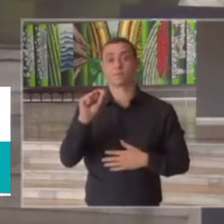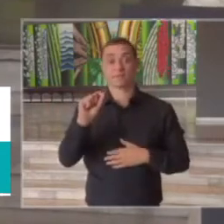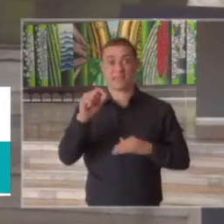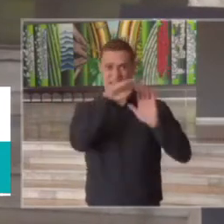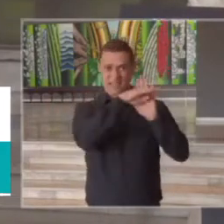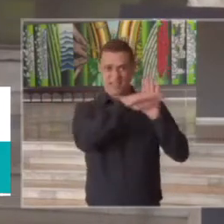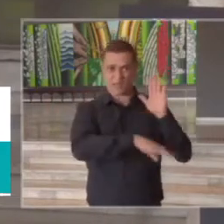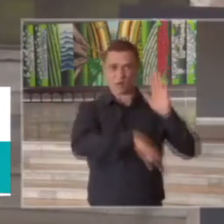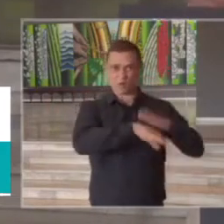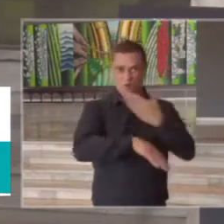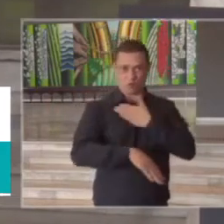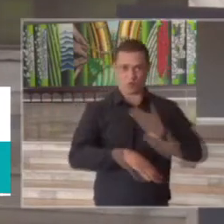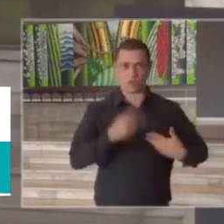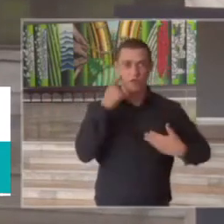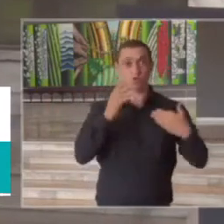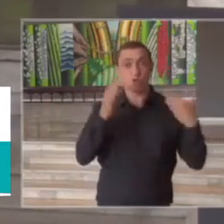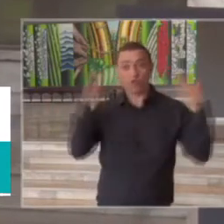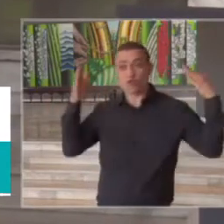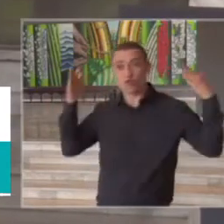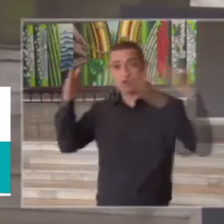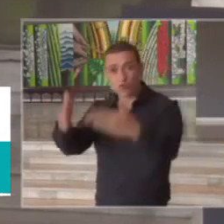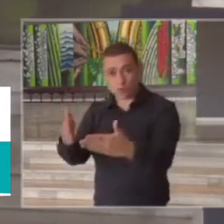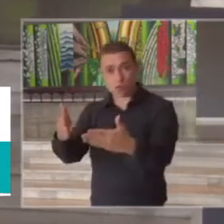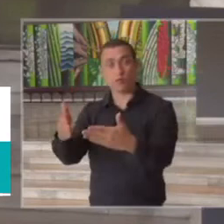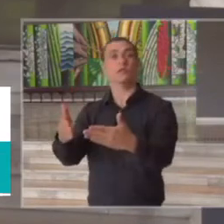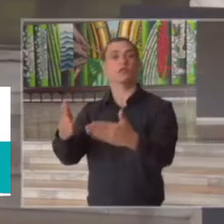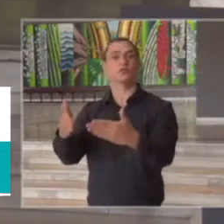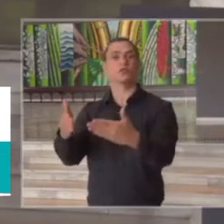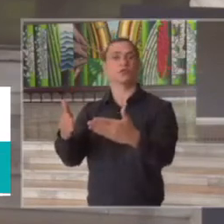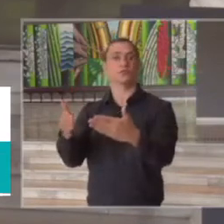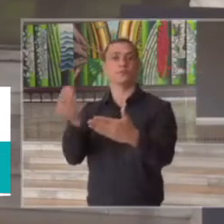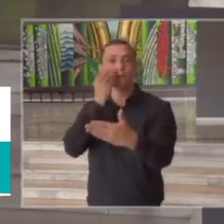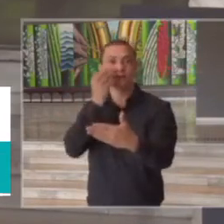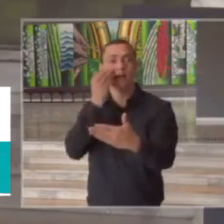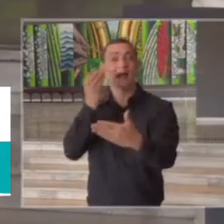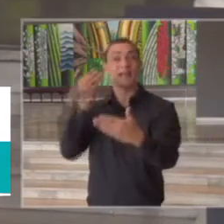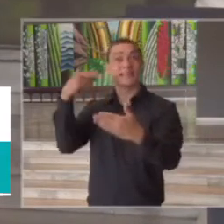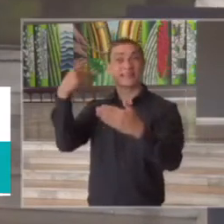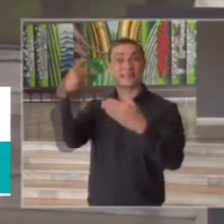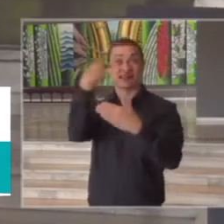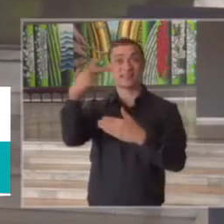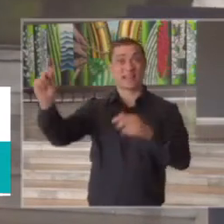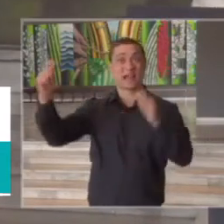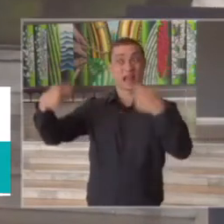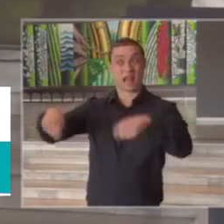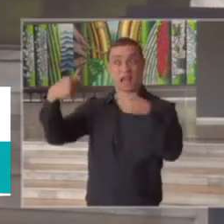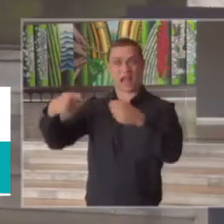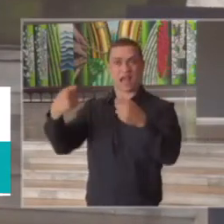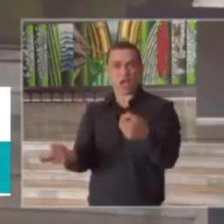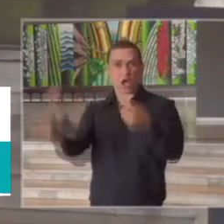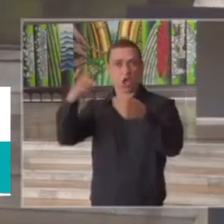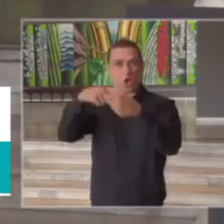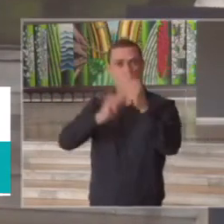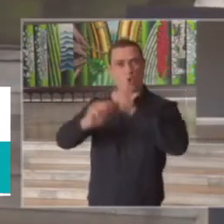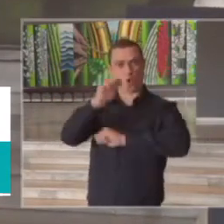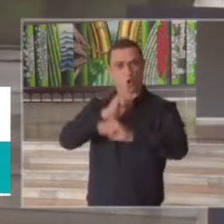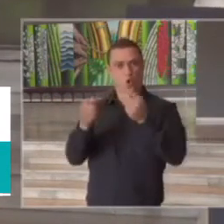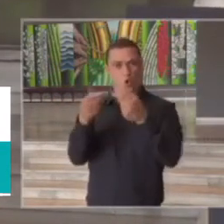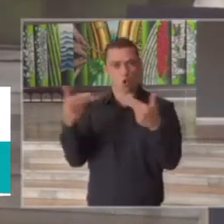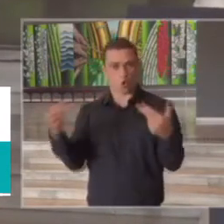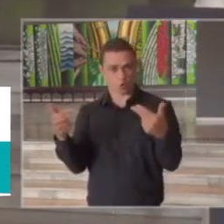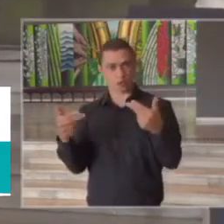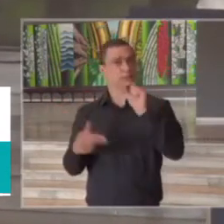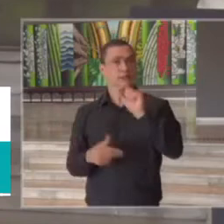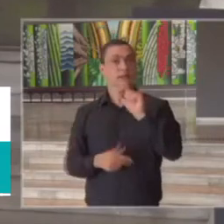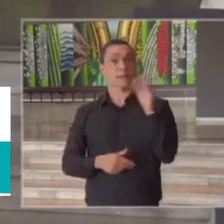sejam na direção de compatibilizar a necessidade que nós temos de uma recuperação econômica que